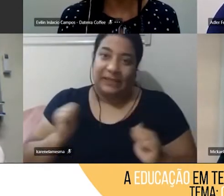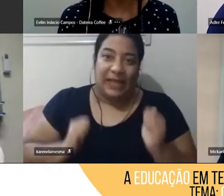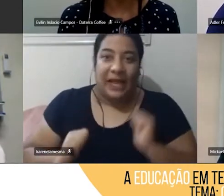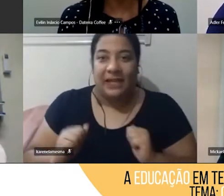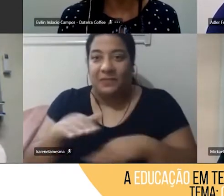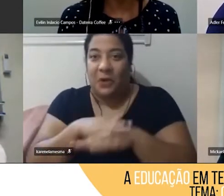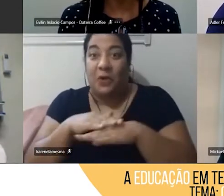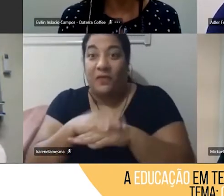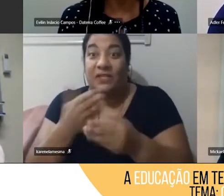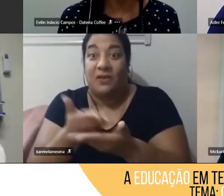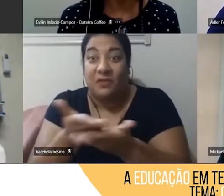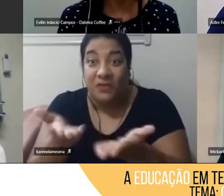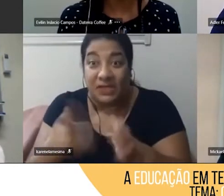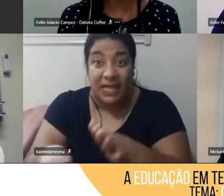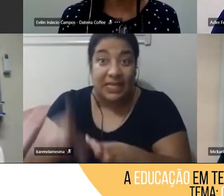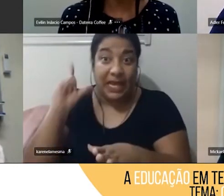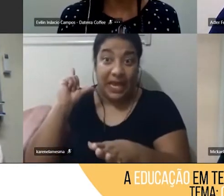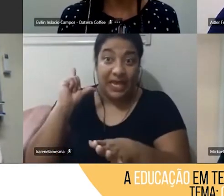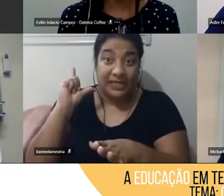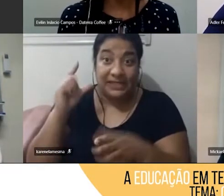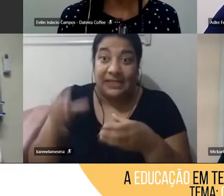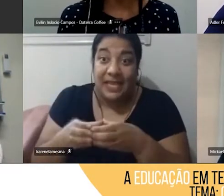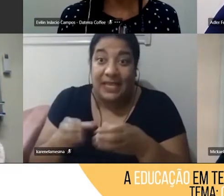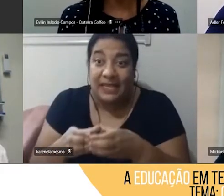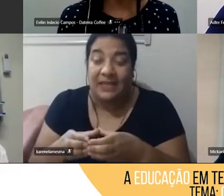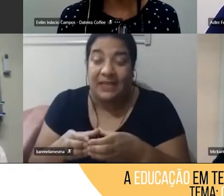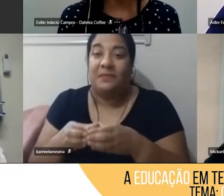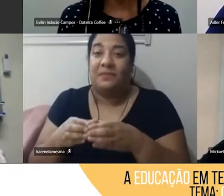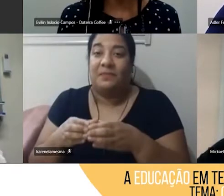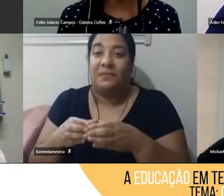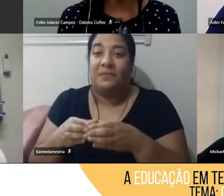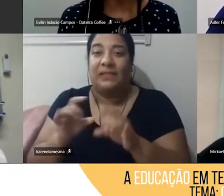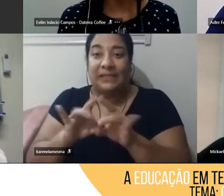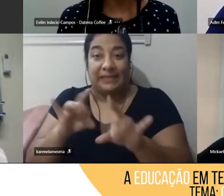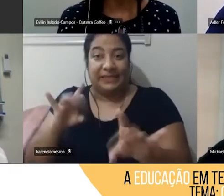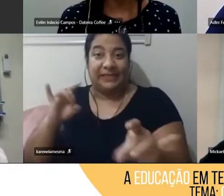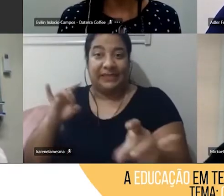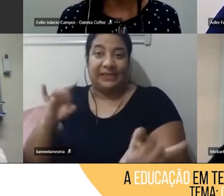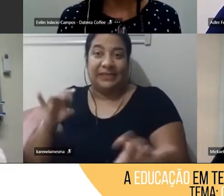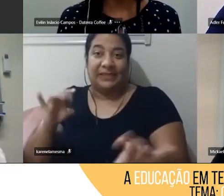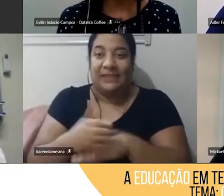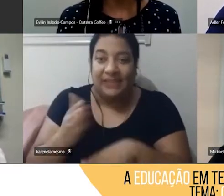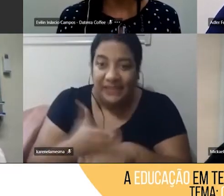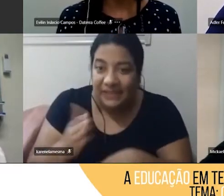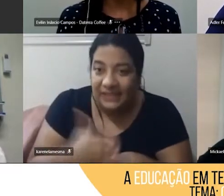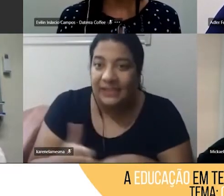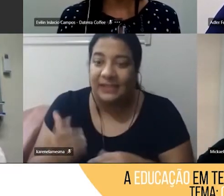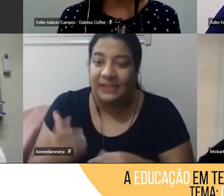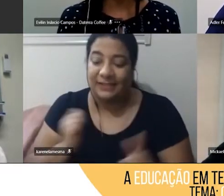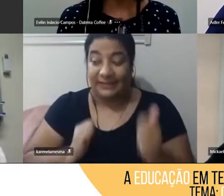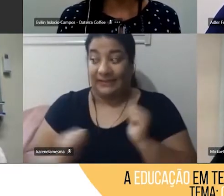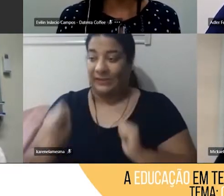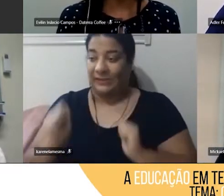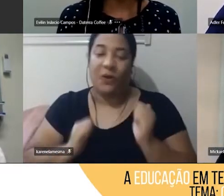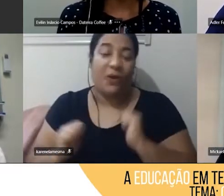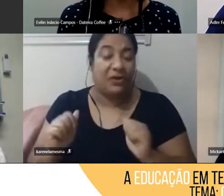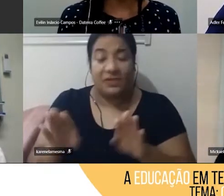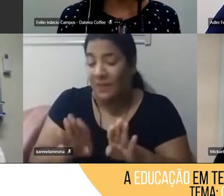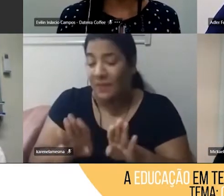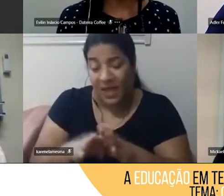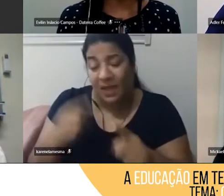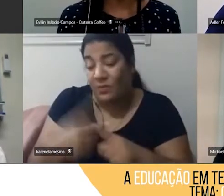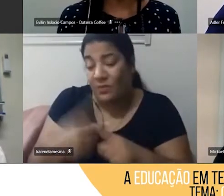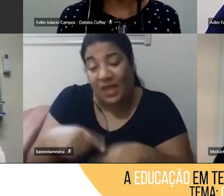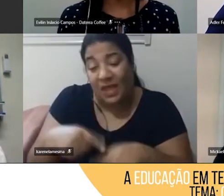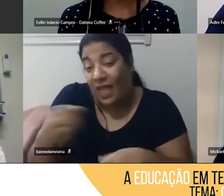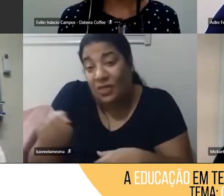a gente estava aqui em equipe, distanciados, mas de forma bastante ansiosa, porque é um mundo novo.